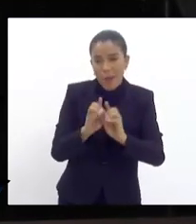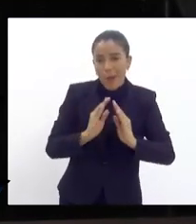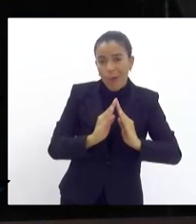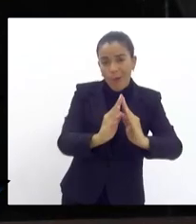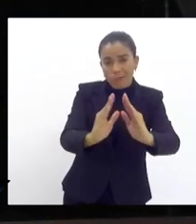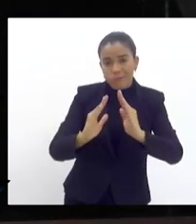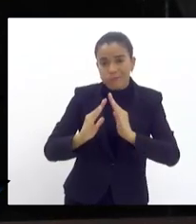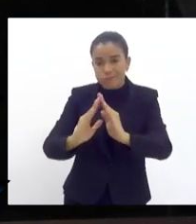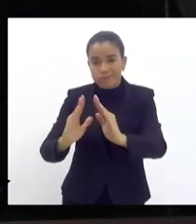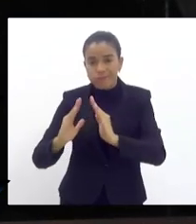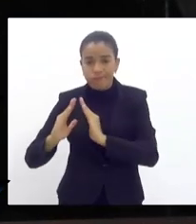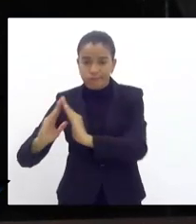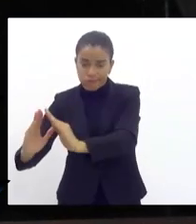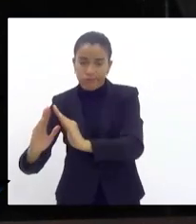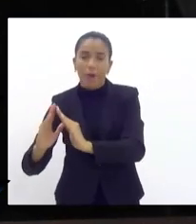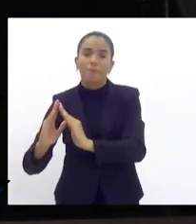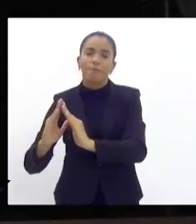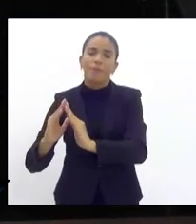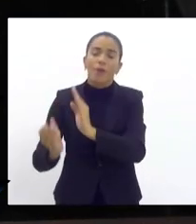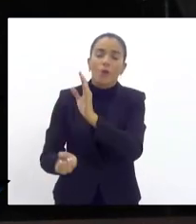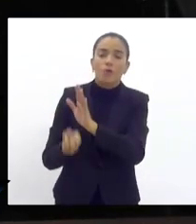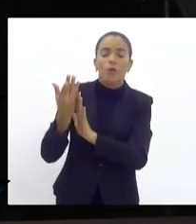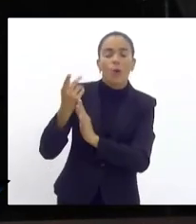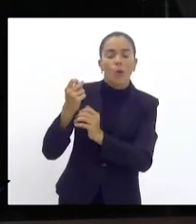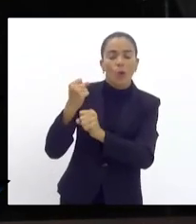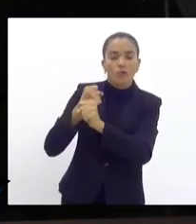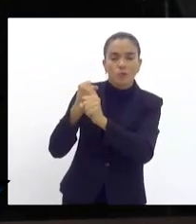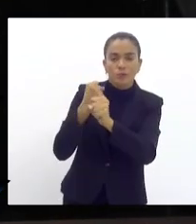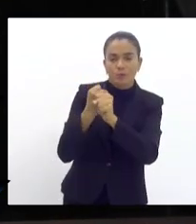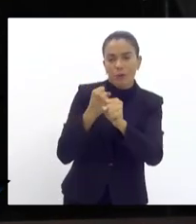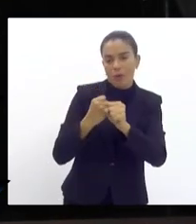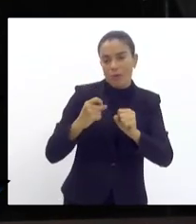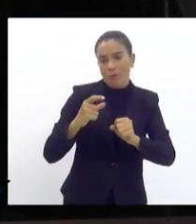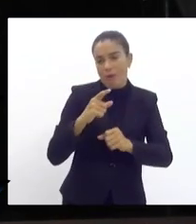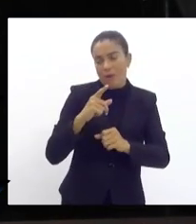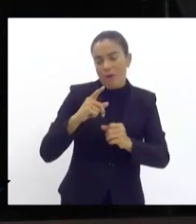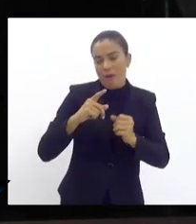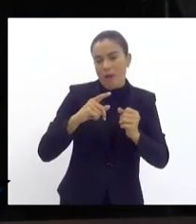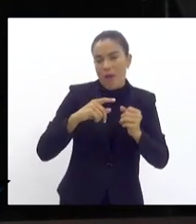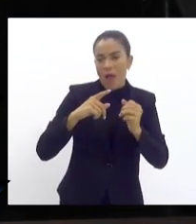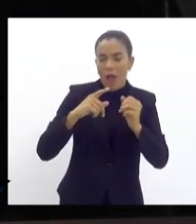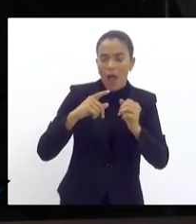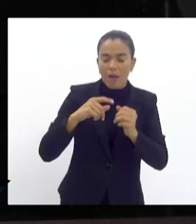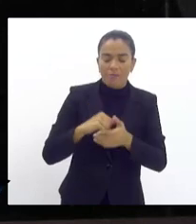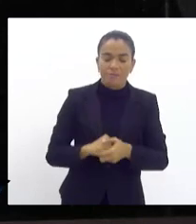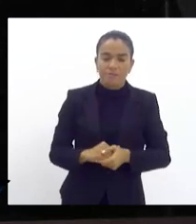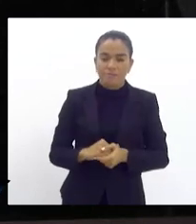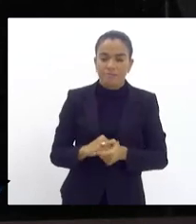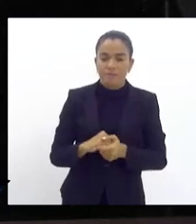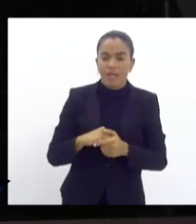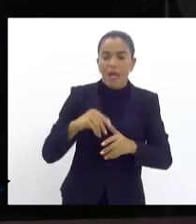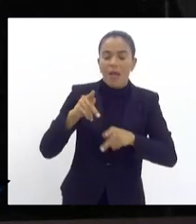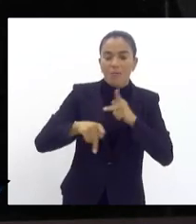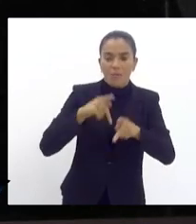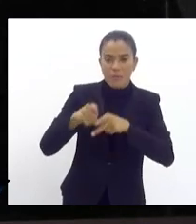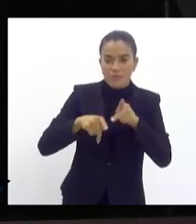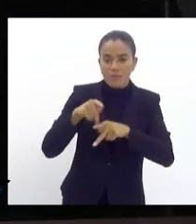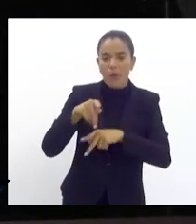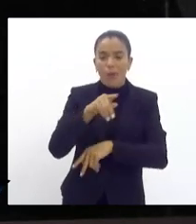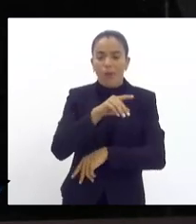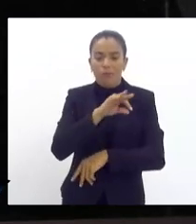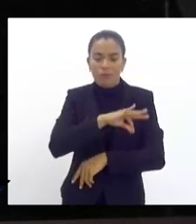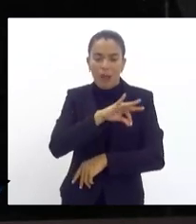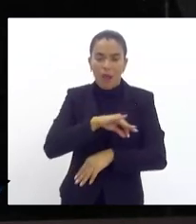constituído pelo sistema financeiro de habitação para a população com renda familiar até 3 salários mínimos conjuntos